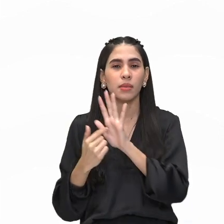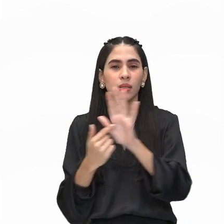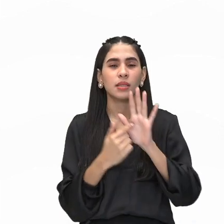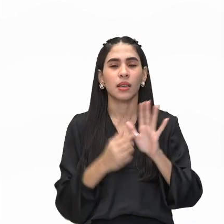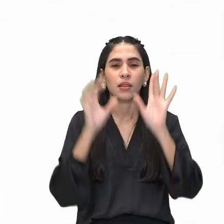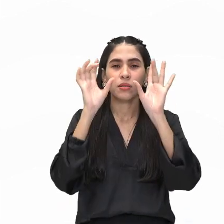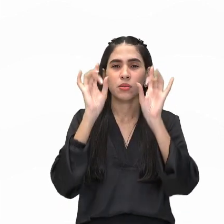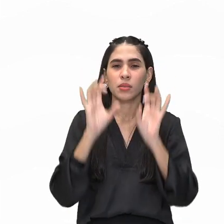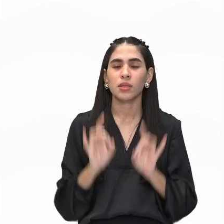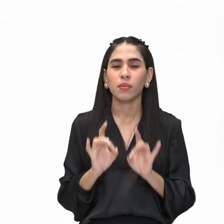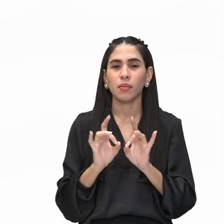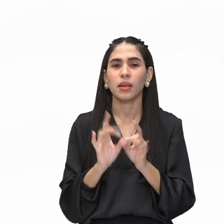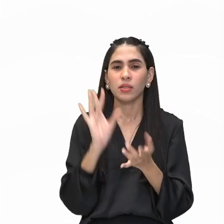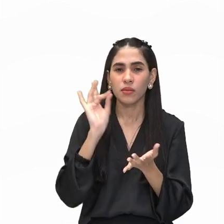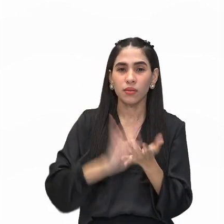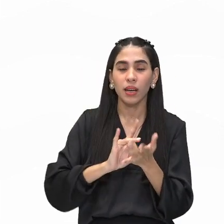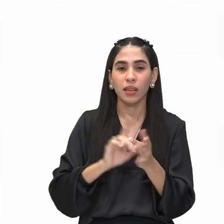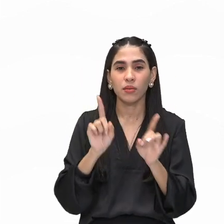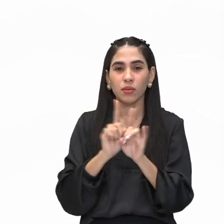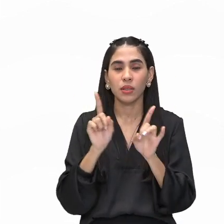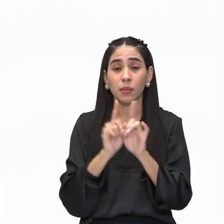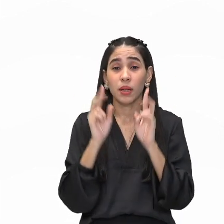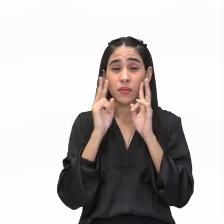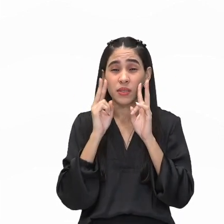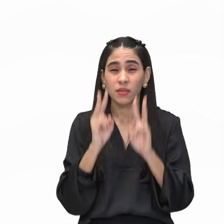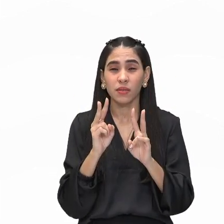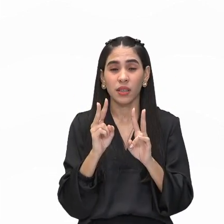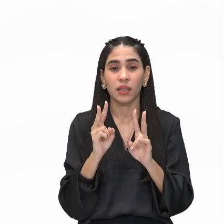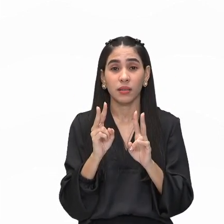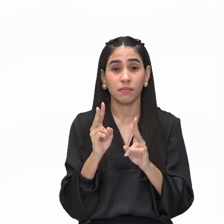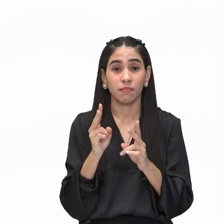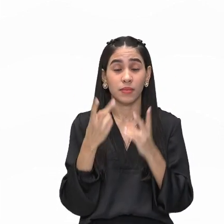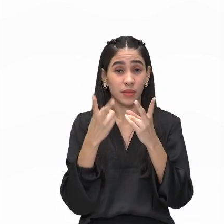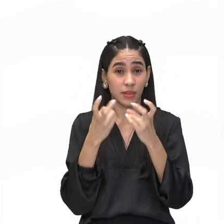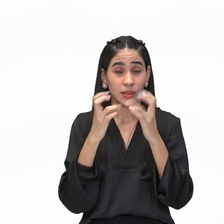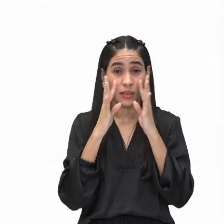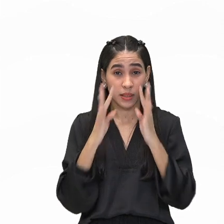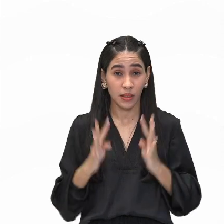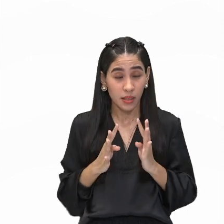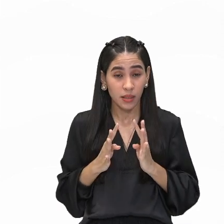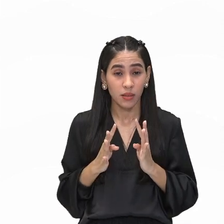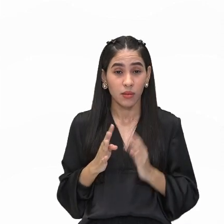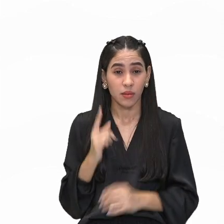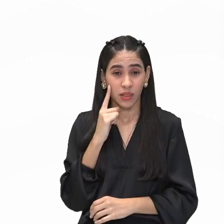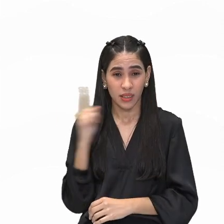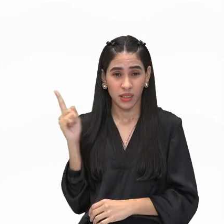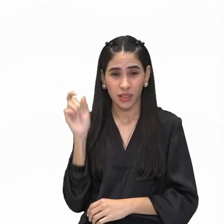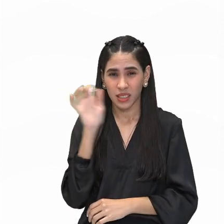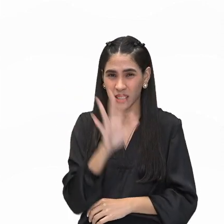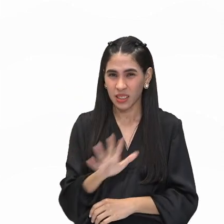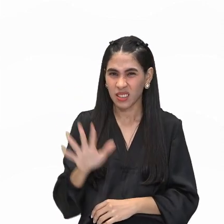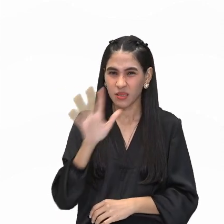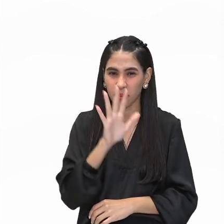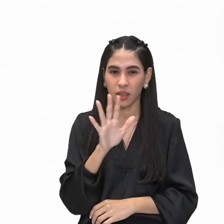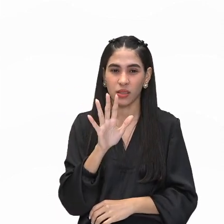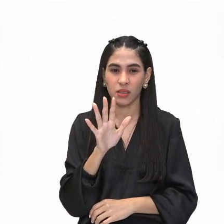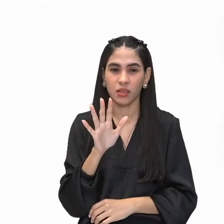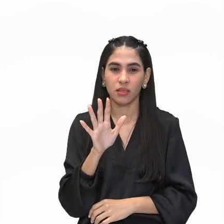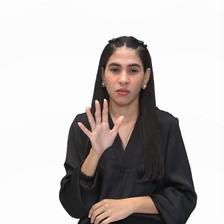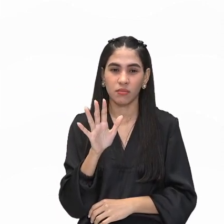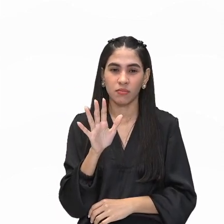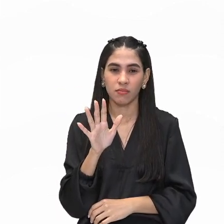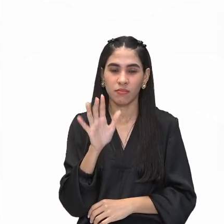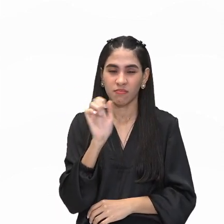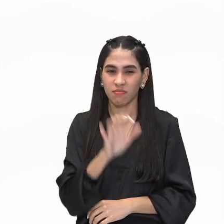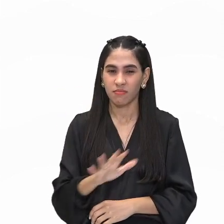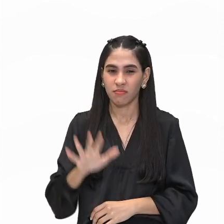cru e penetrante nessa série. Preste aí atenção, que ela é bem... É bem horror, dá um